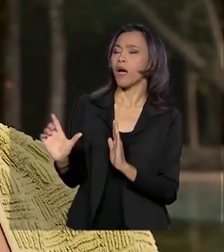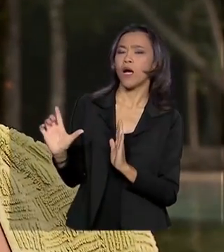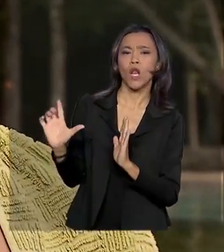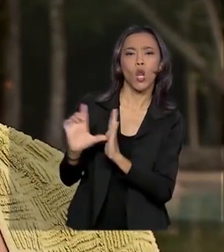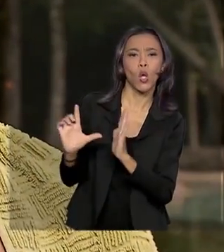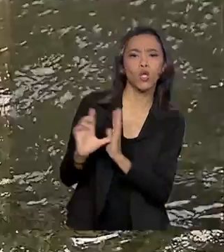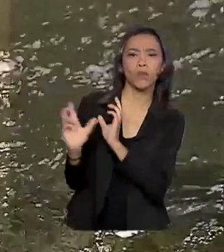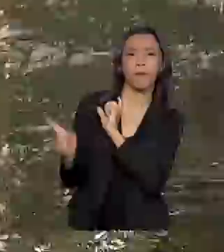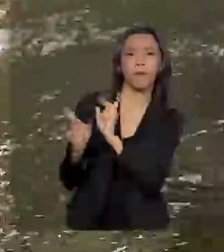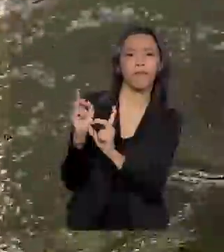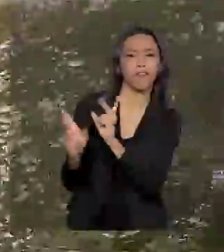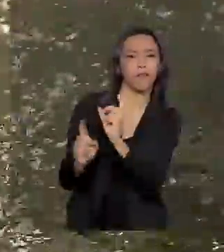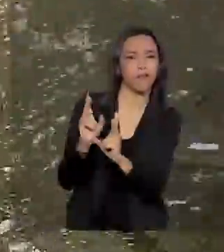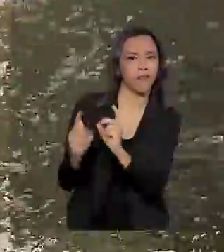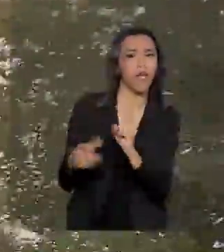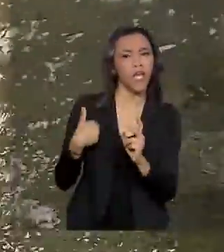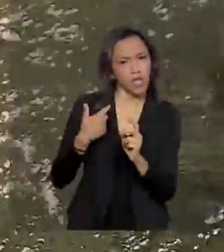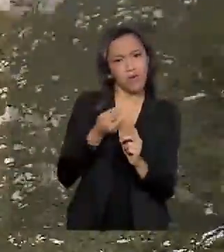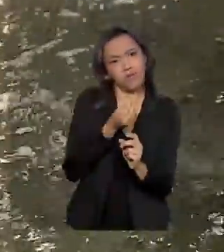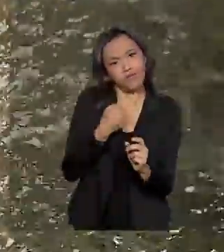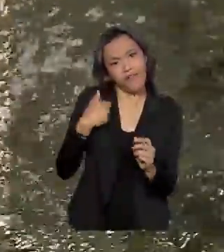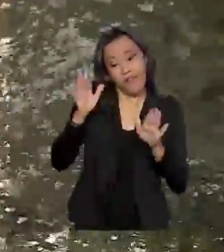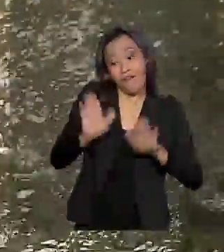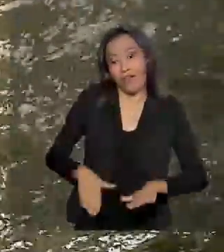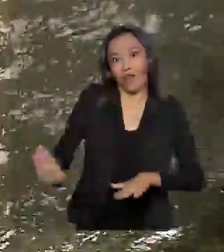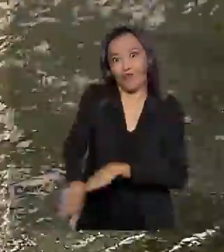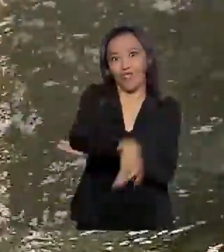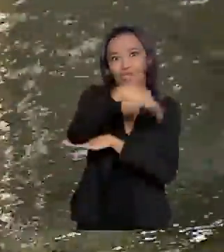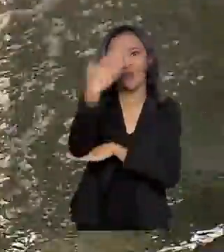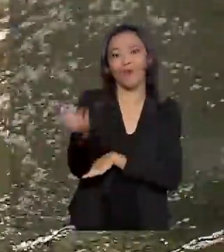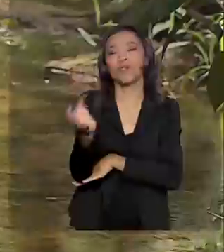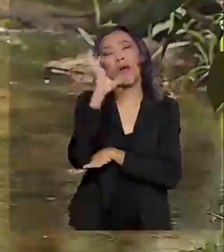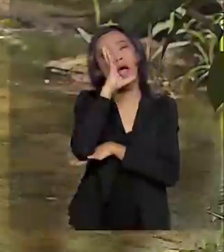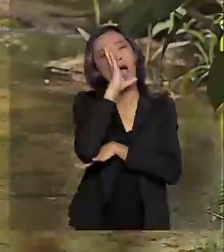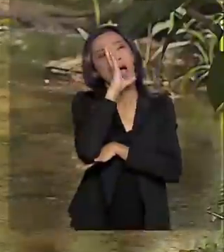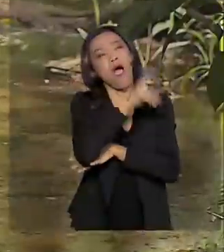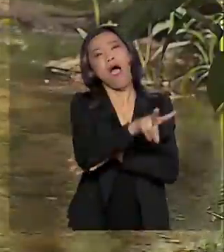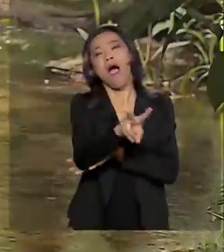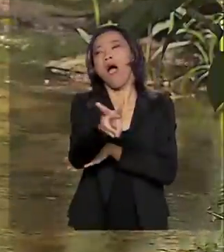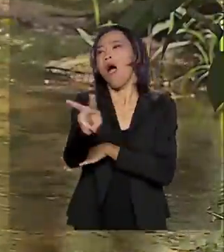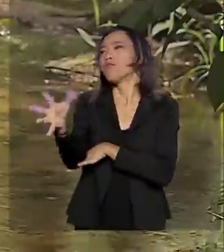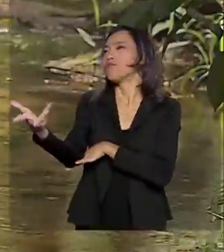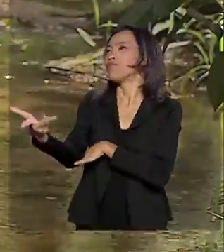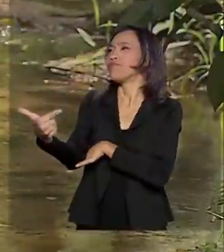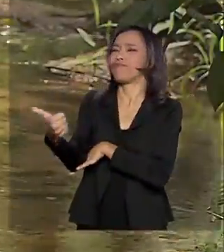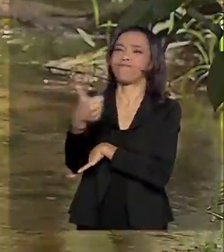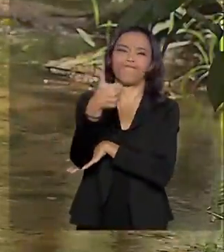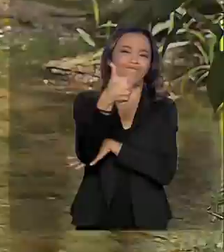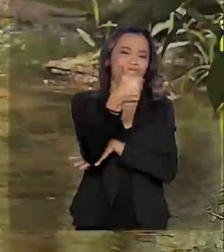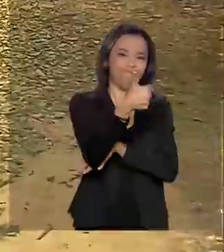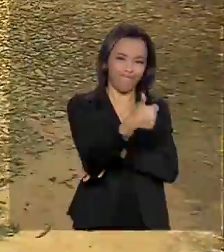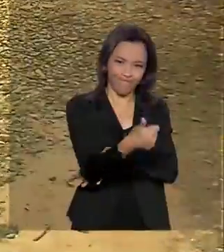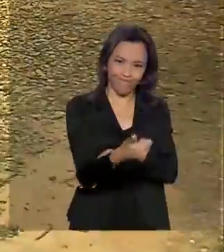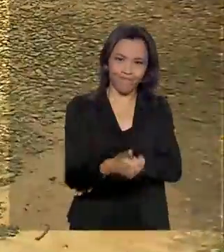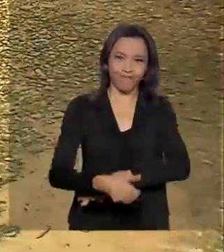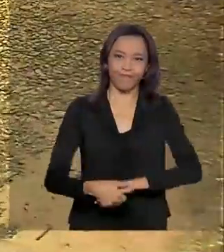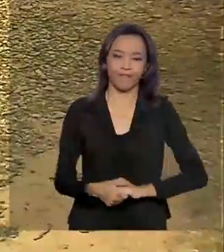lanchonete, né? Ficaria o dia todo aqui, usufruindo dessa natureza divina, maravilhosa.